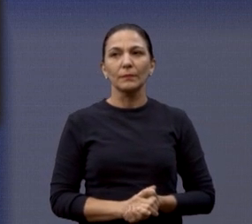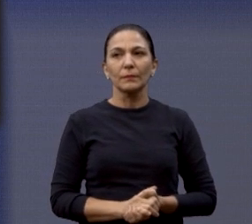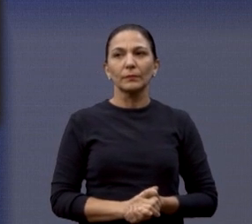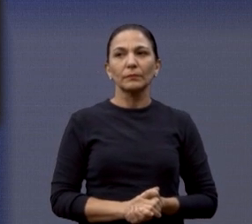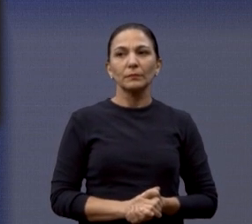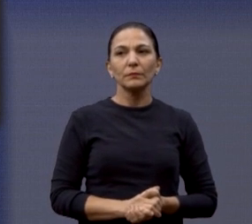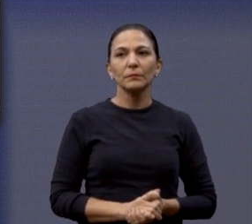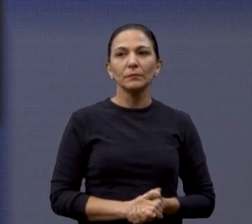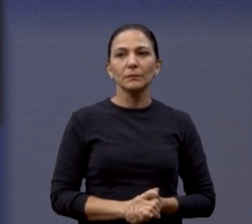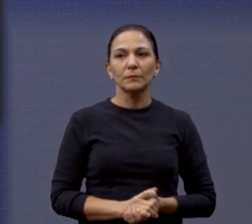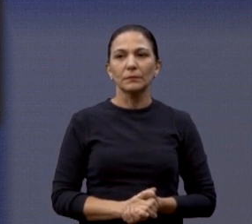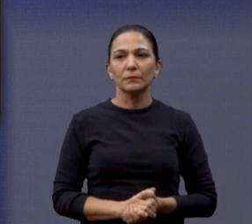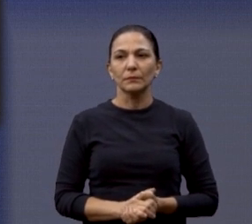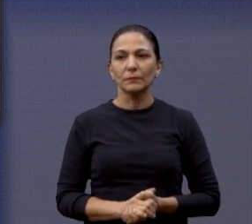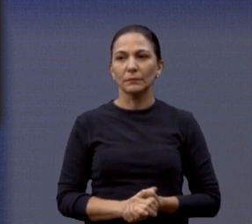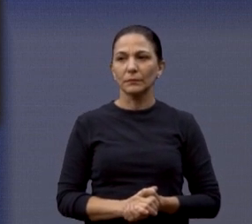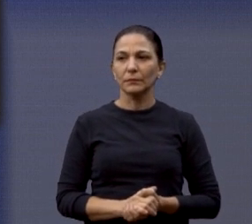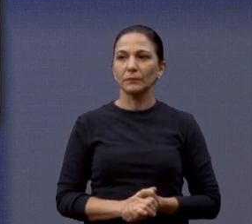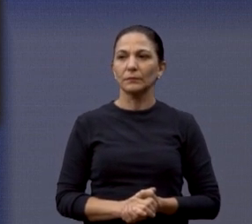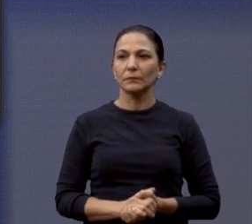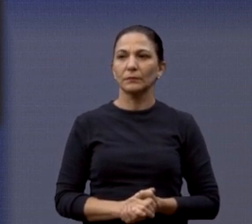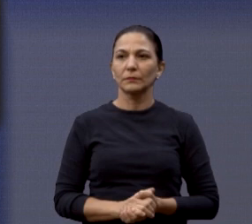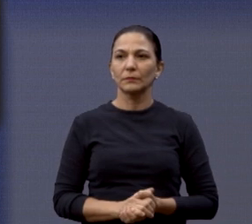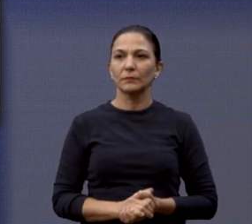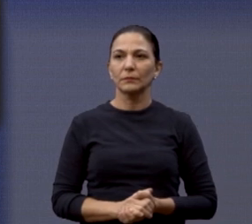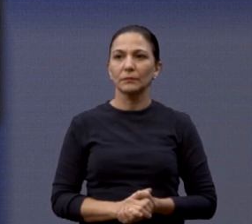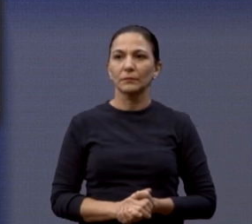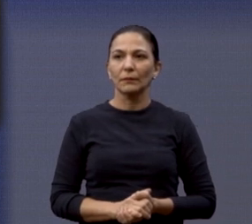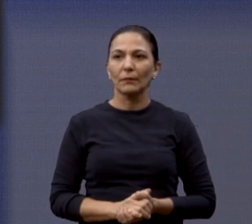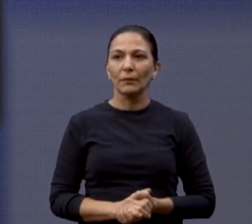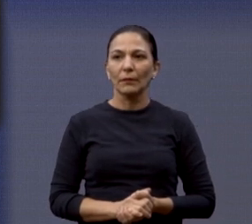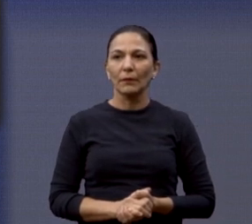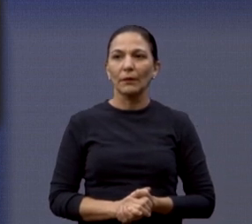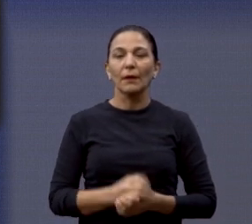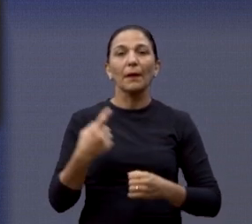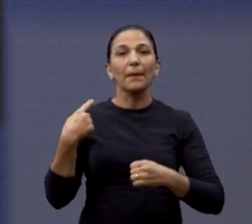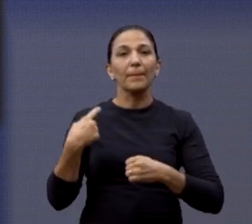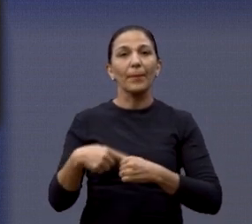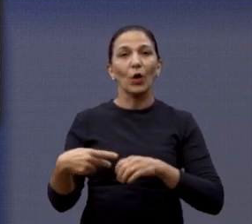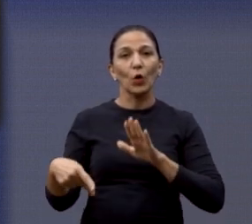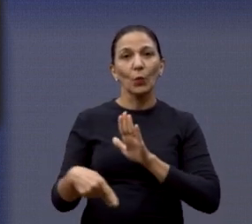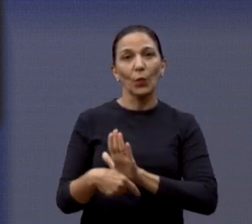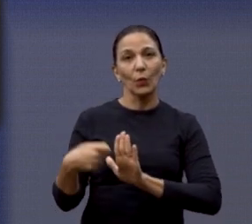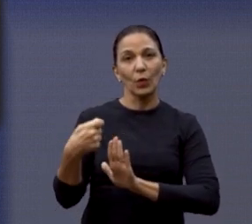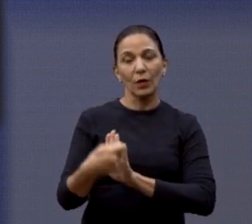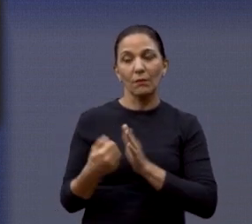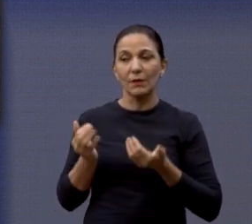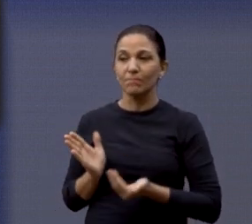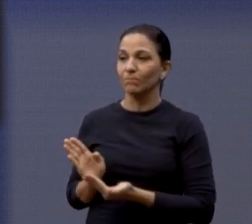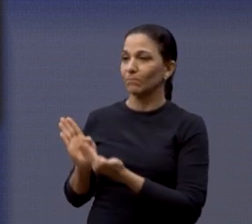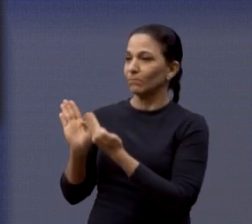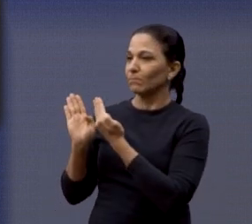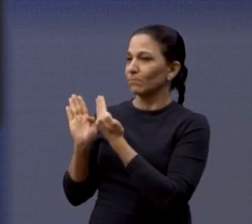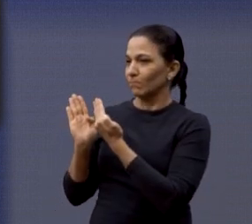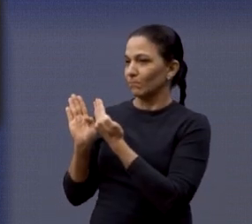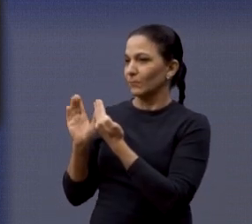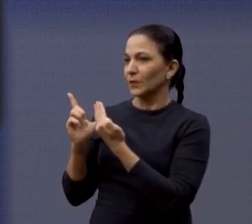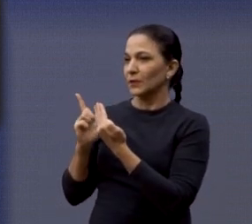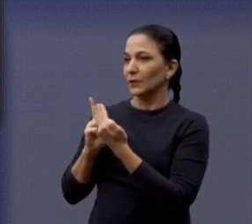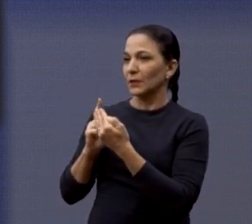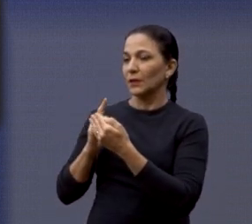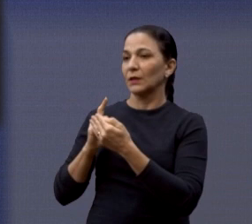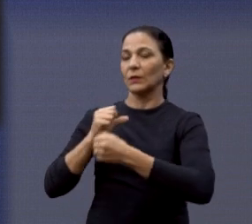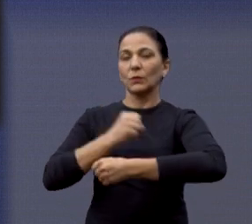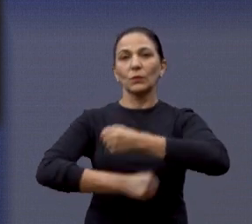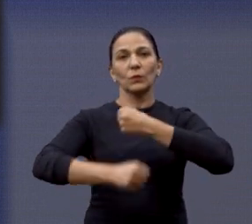slide, essa aí da Vila Standard, tem uma demanda nossa aí, do ano